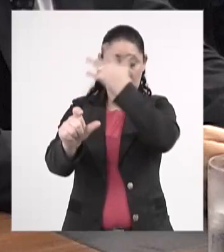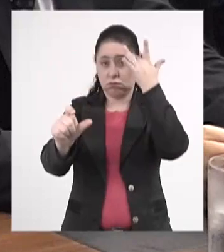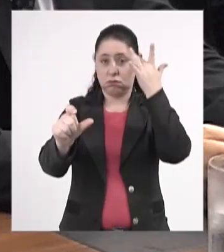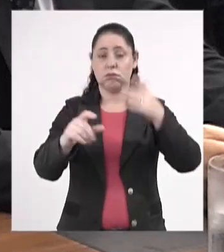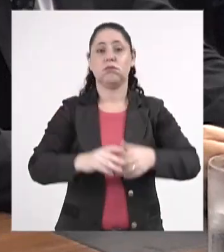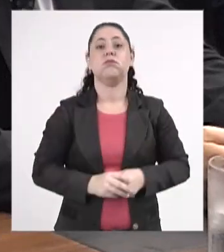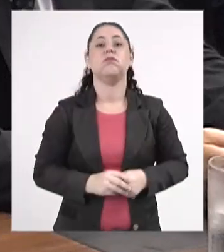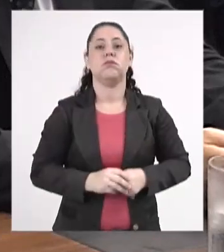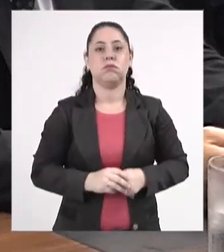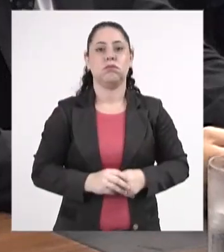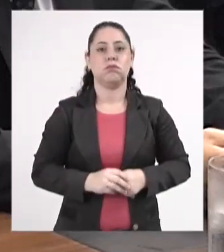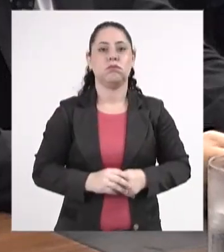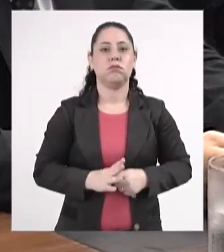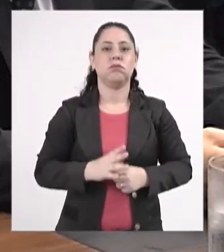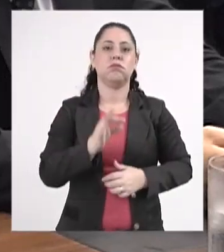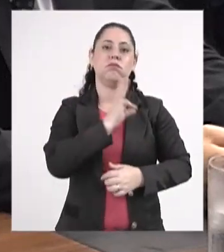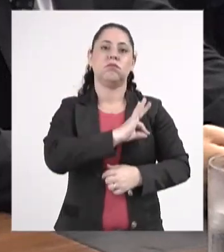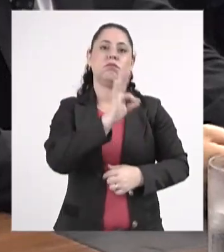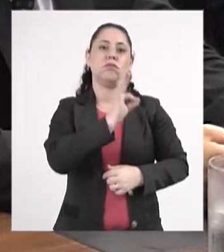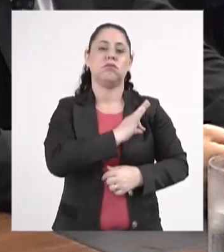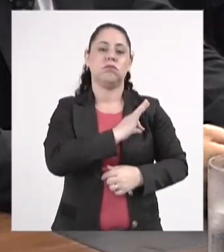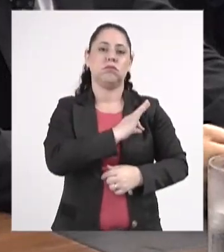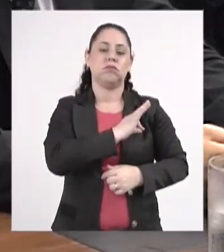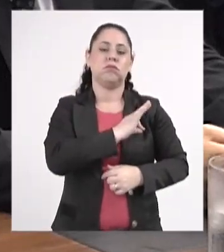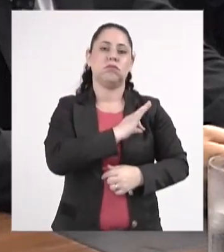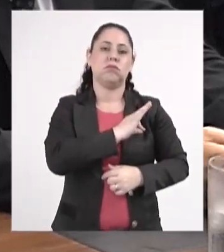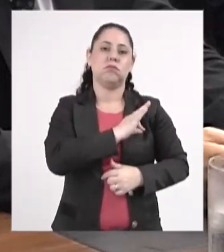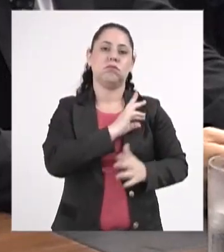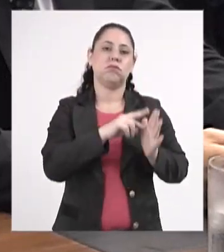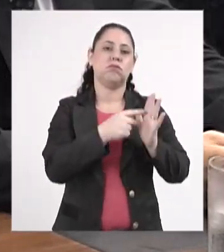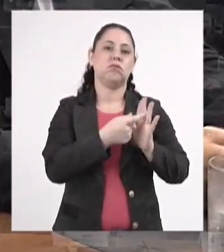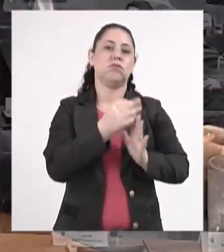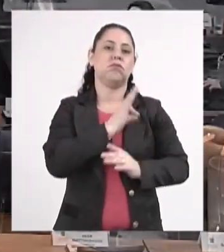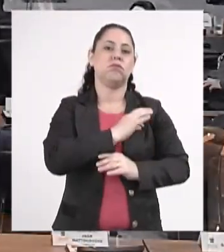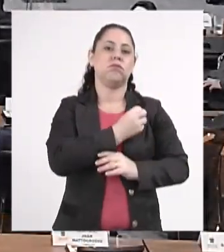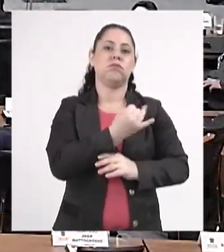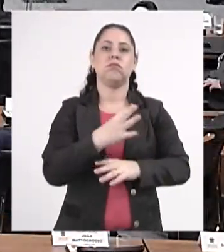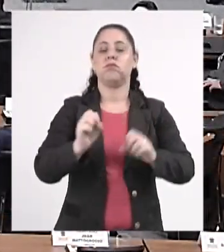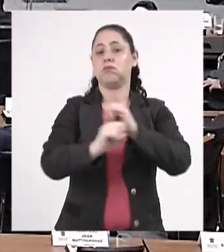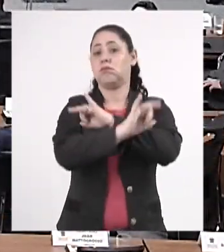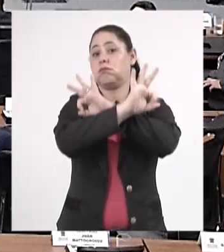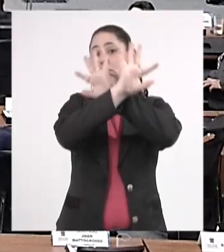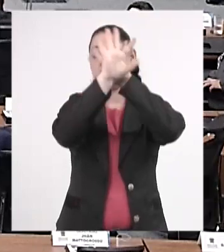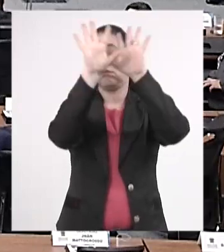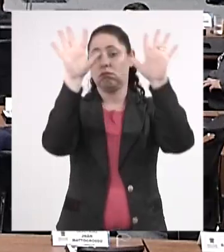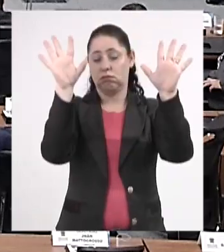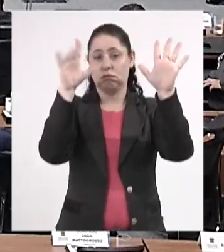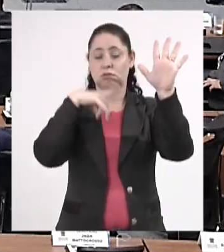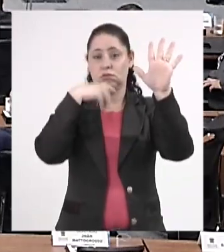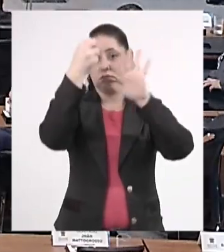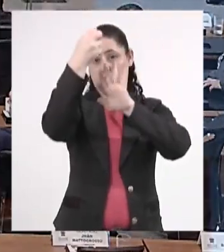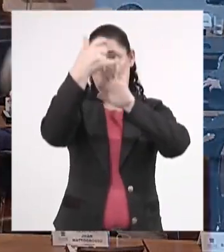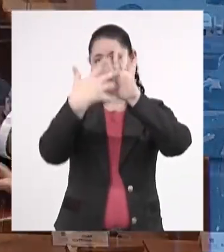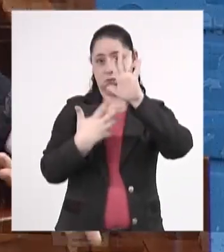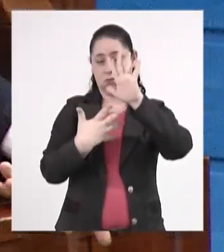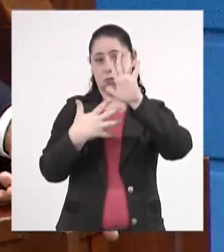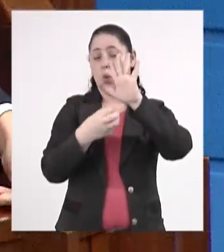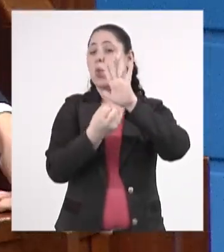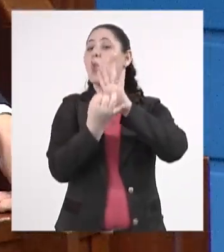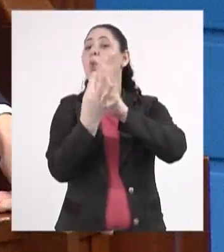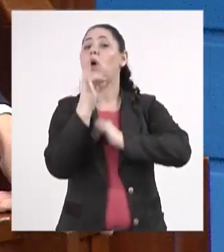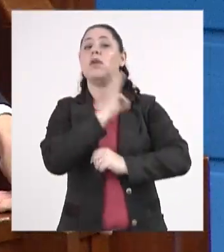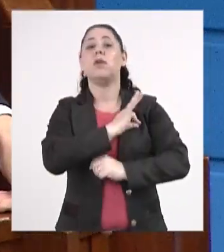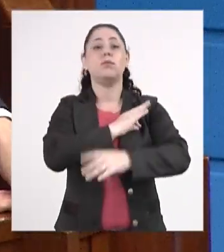tal, salário, está lá o símbolo, tem no portal da transparência, quanto que a